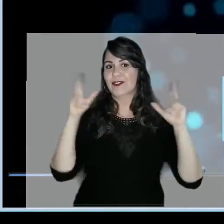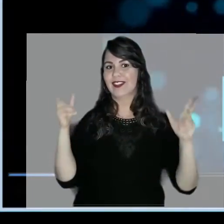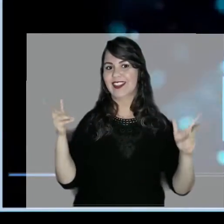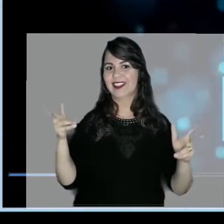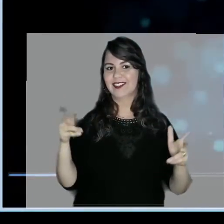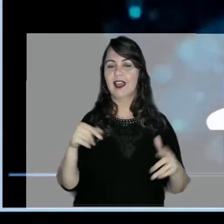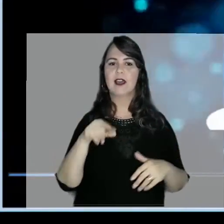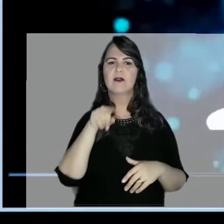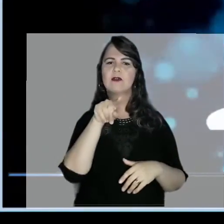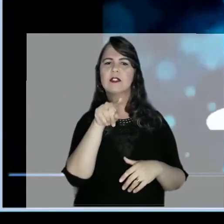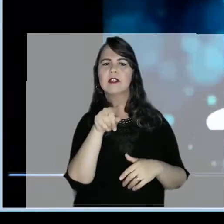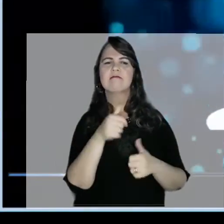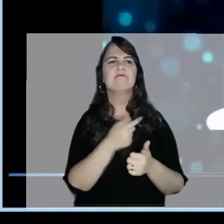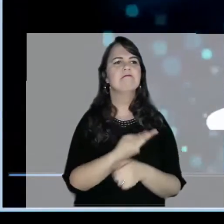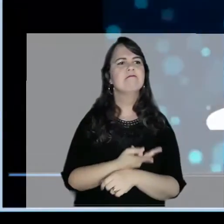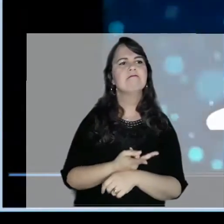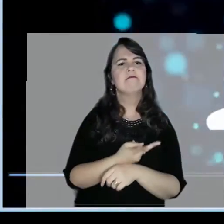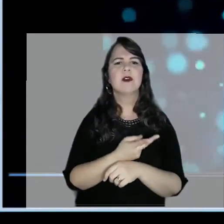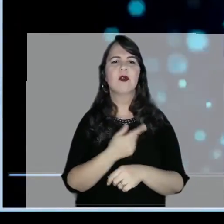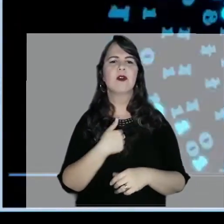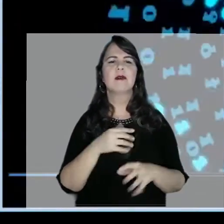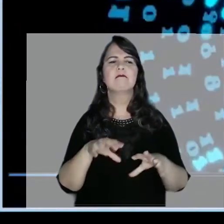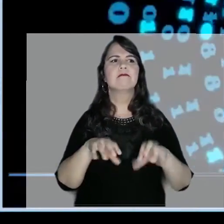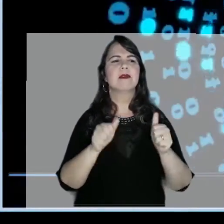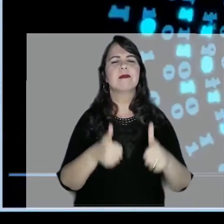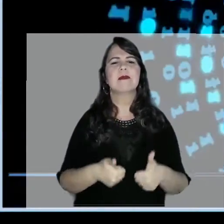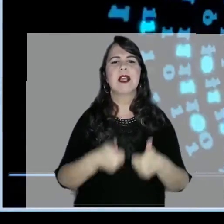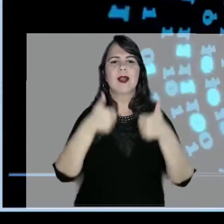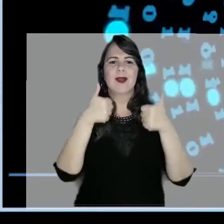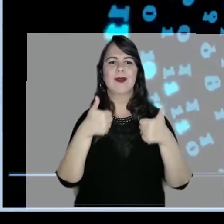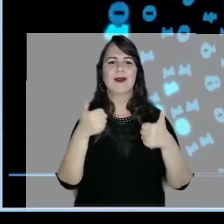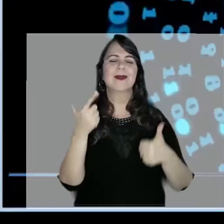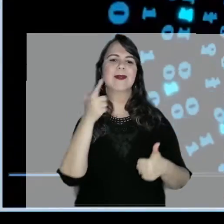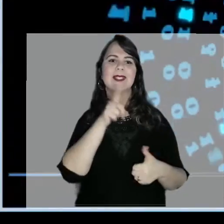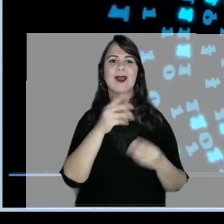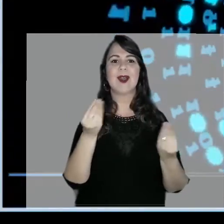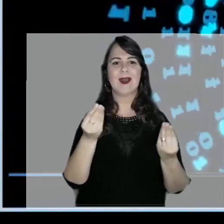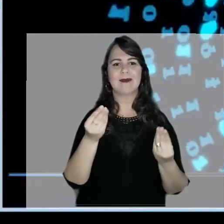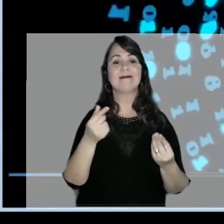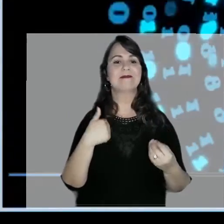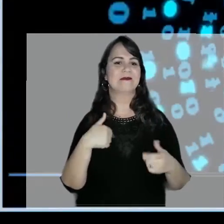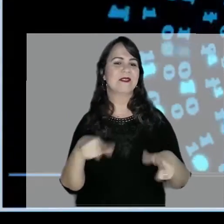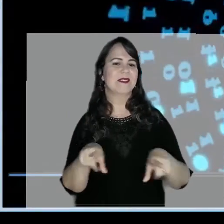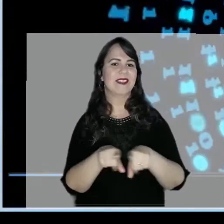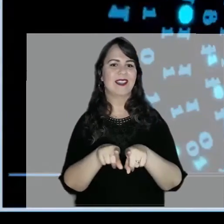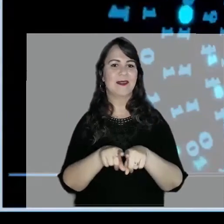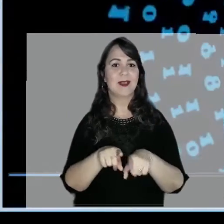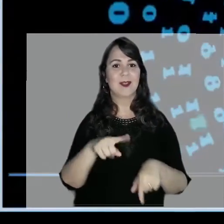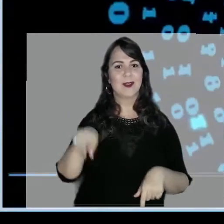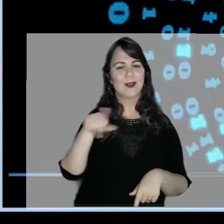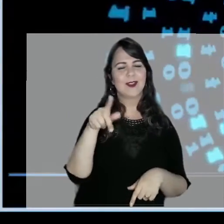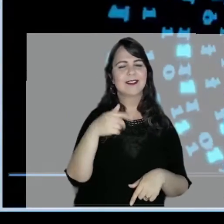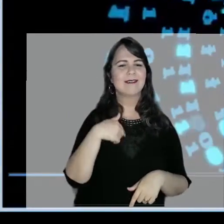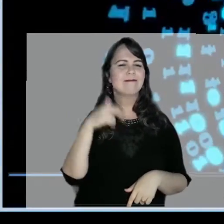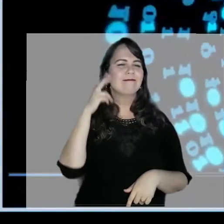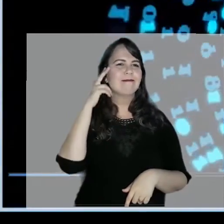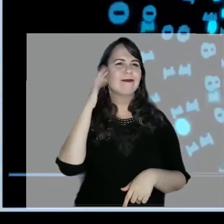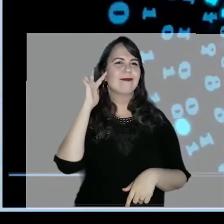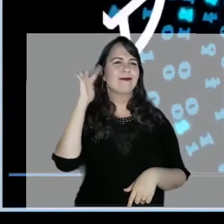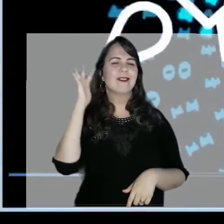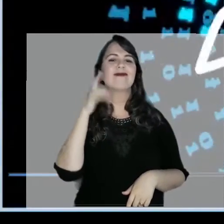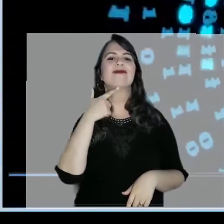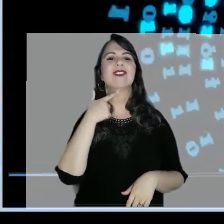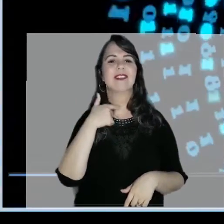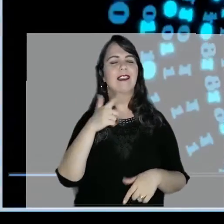diferente? A busca por ser melhor? Esse também é o espírito que tem nos elevado e permitido